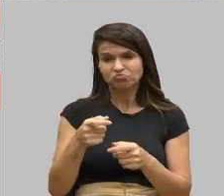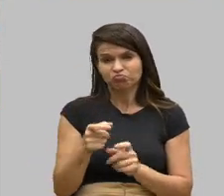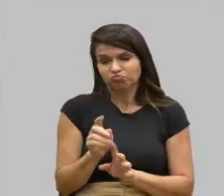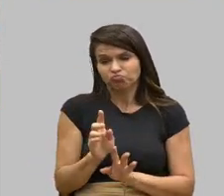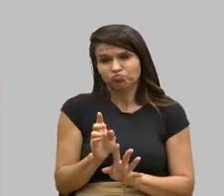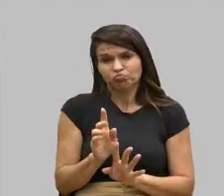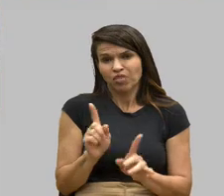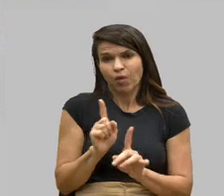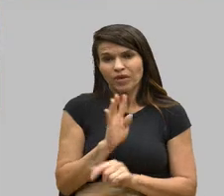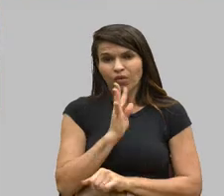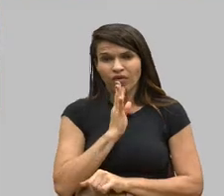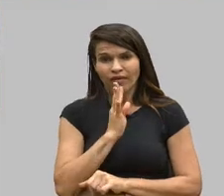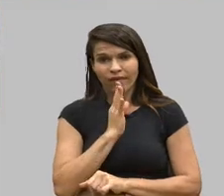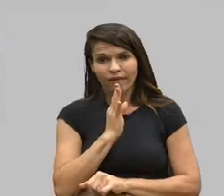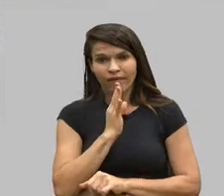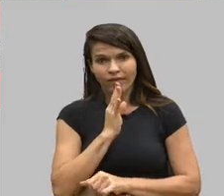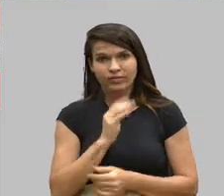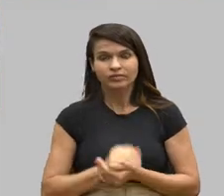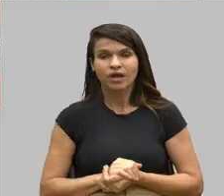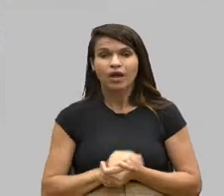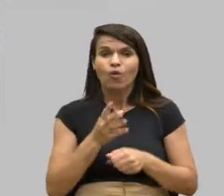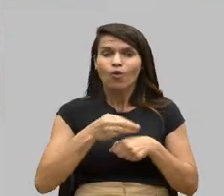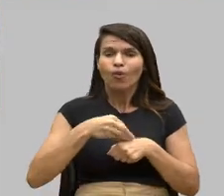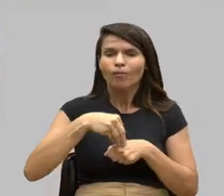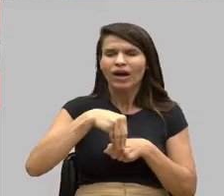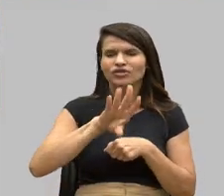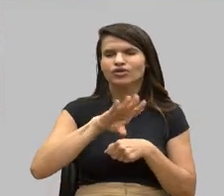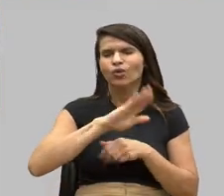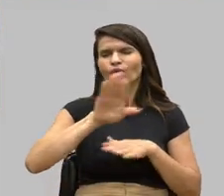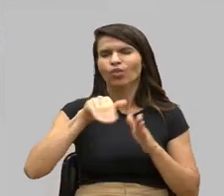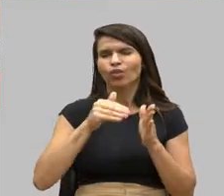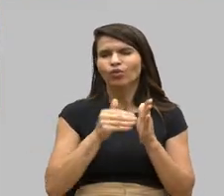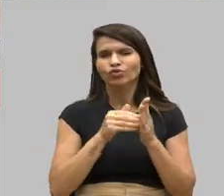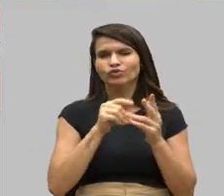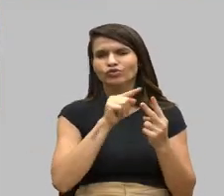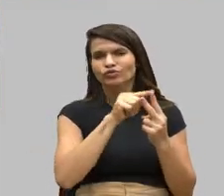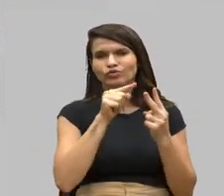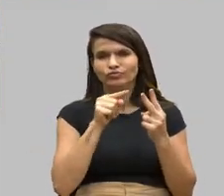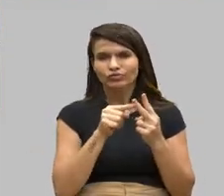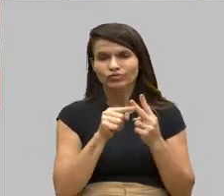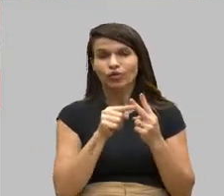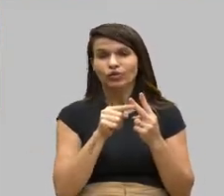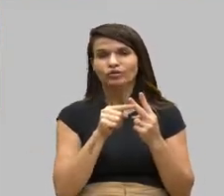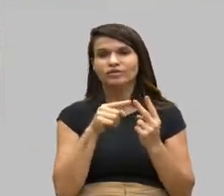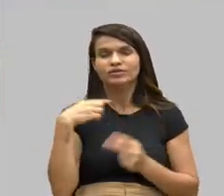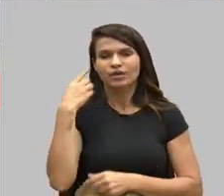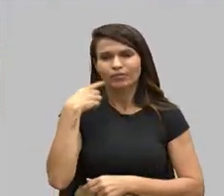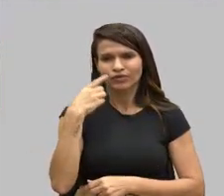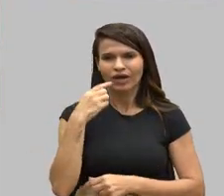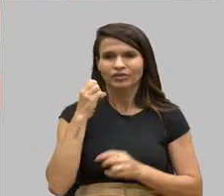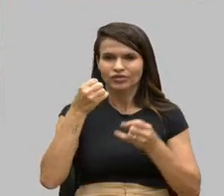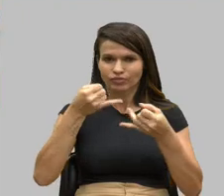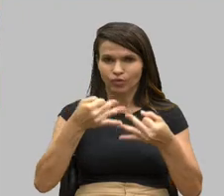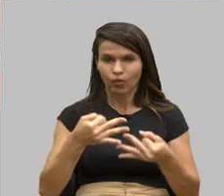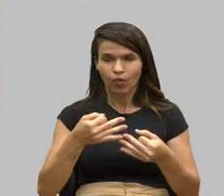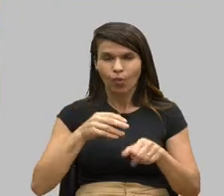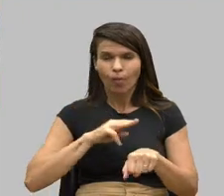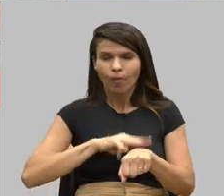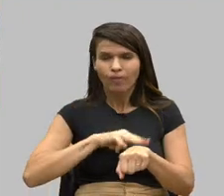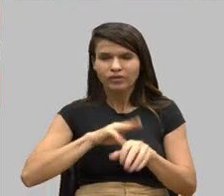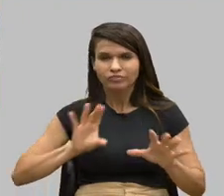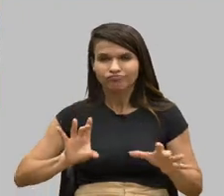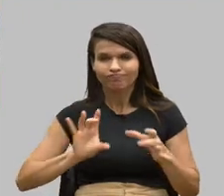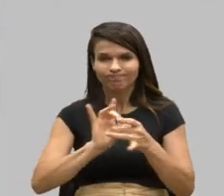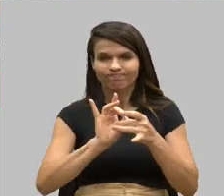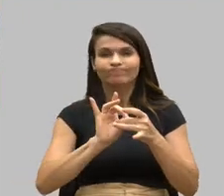porque eu compartilho exatamente de tudo que os dois deputados colocaram. Quando a gente se une, a gente